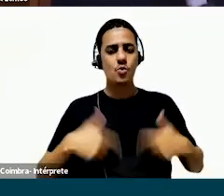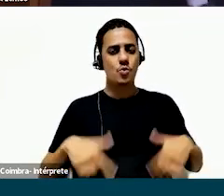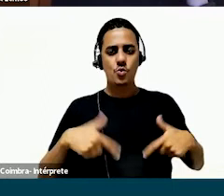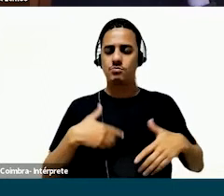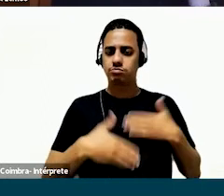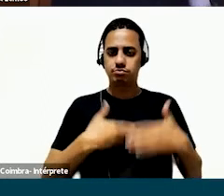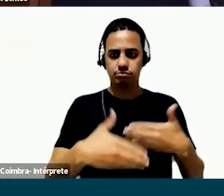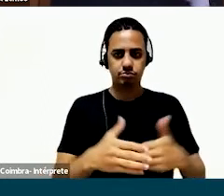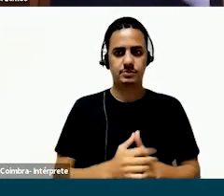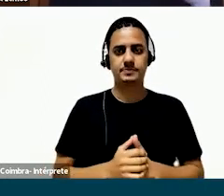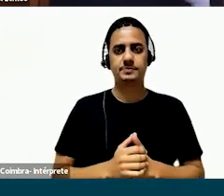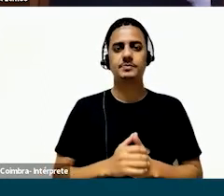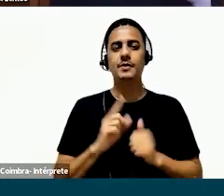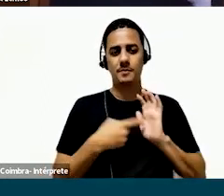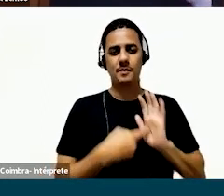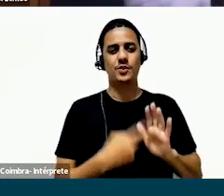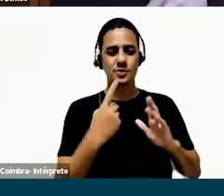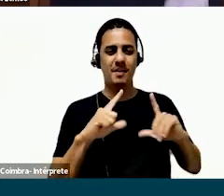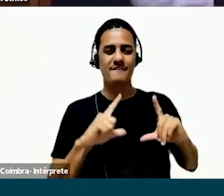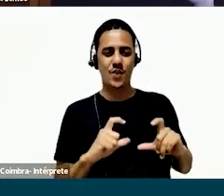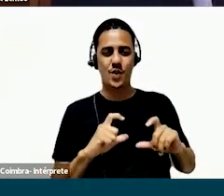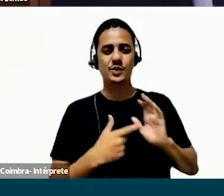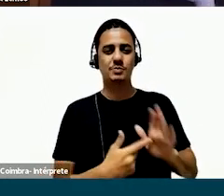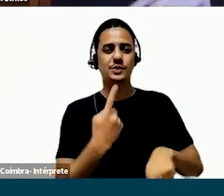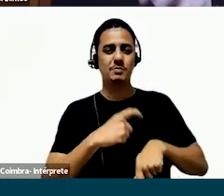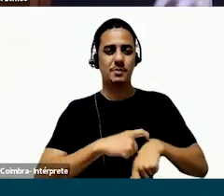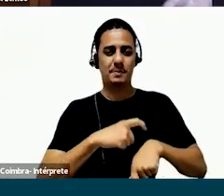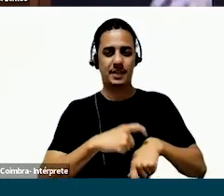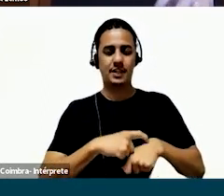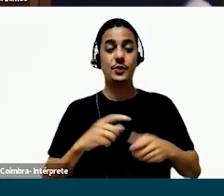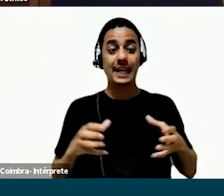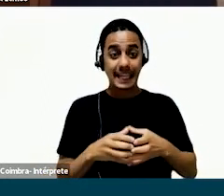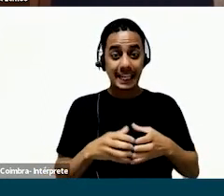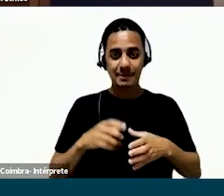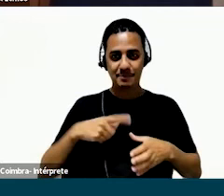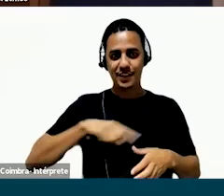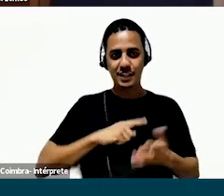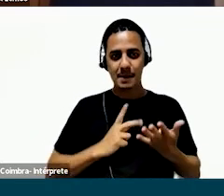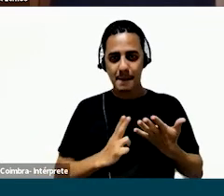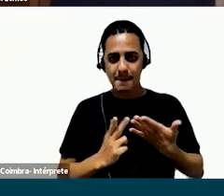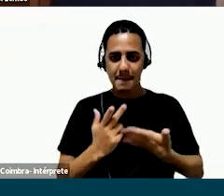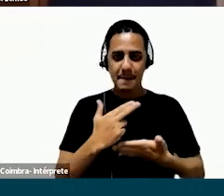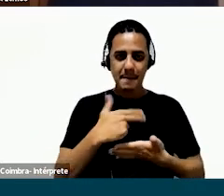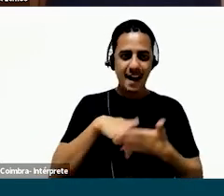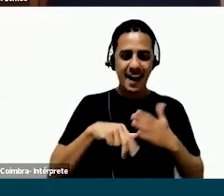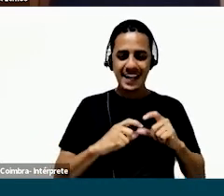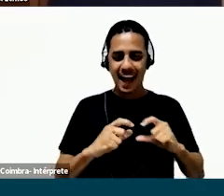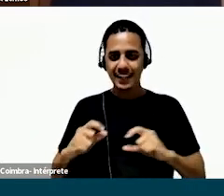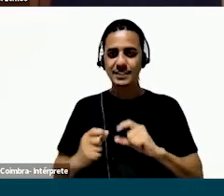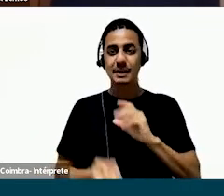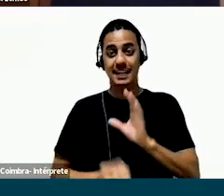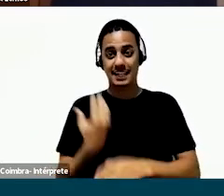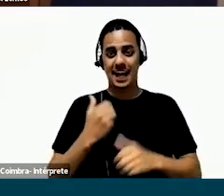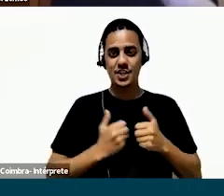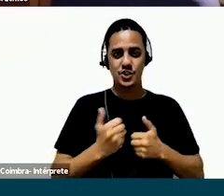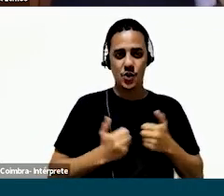participou ativamente, assim, com a gente. No slide eu trago uma foto que ilustra o momento da equipe justamente recortando